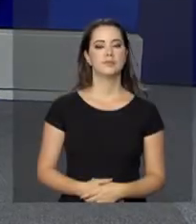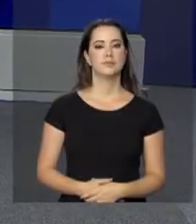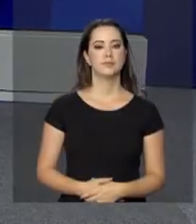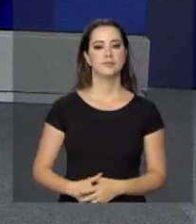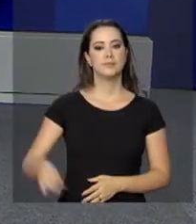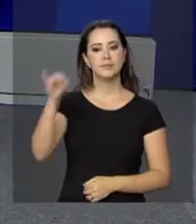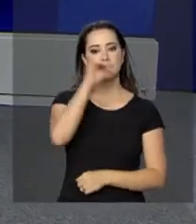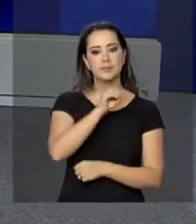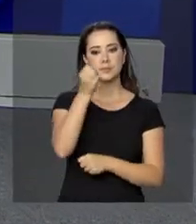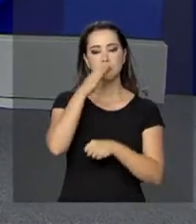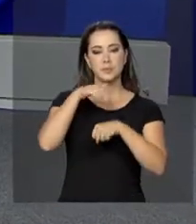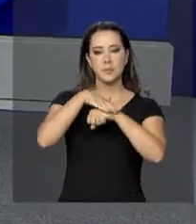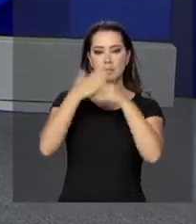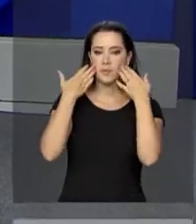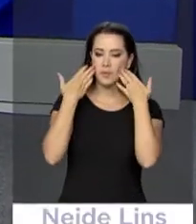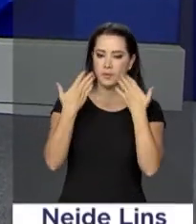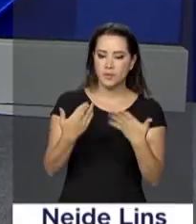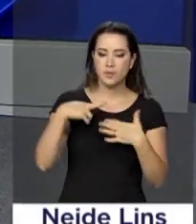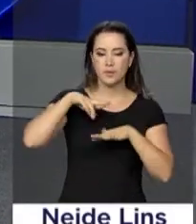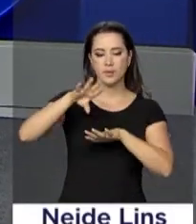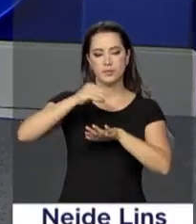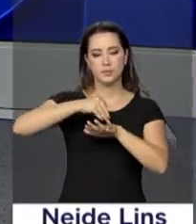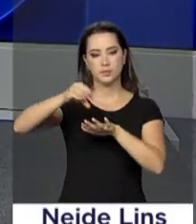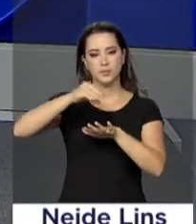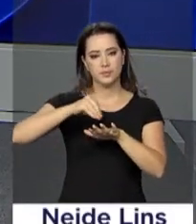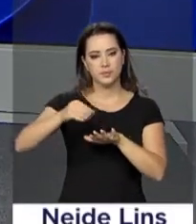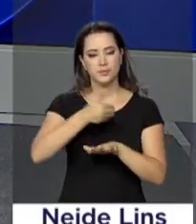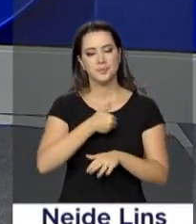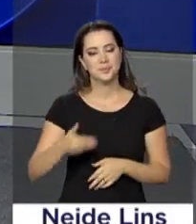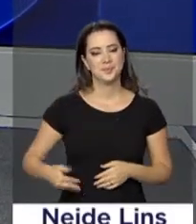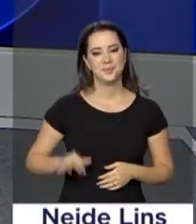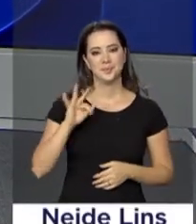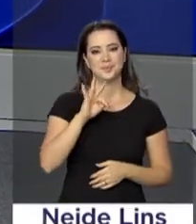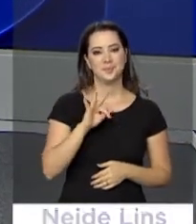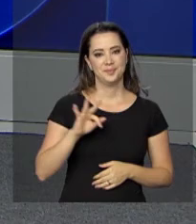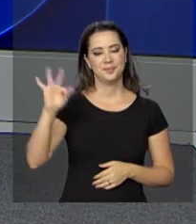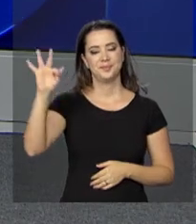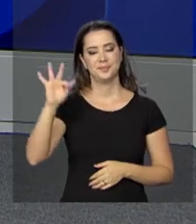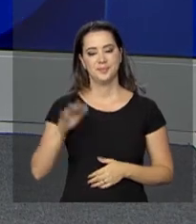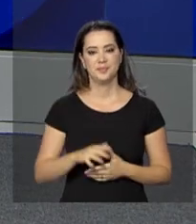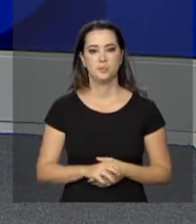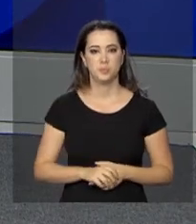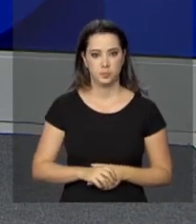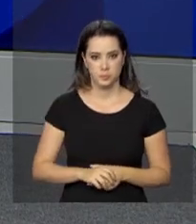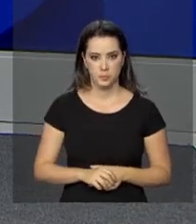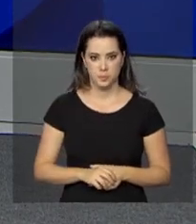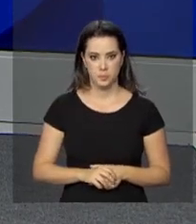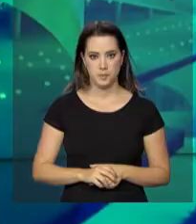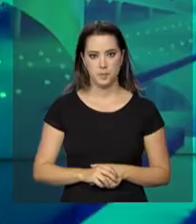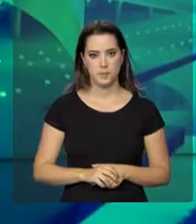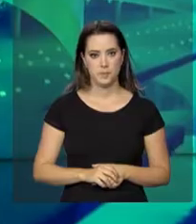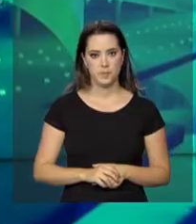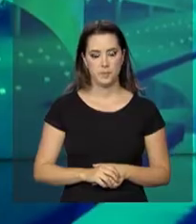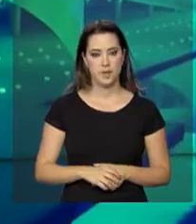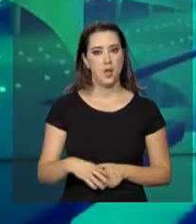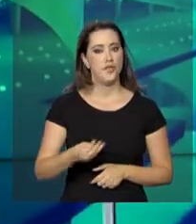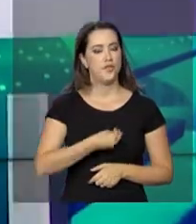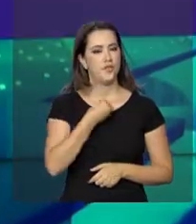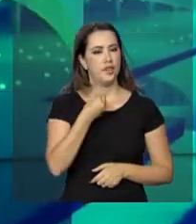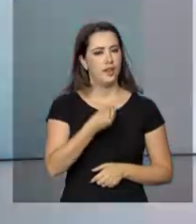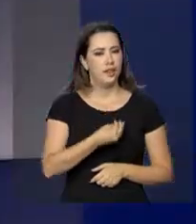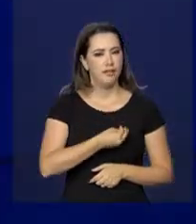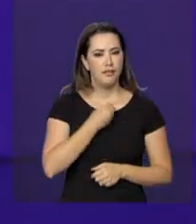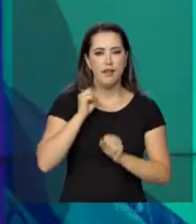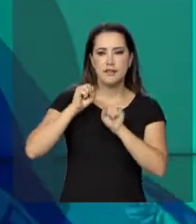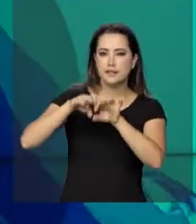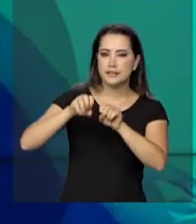Olá, boa noite. Acompanhe com a gente as notícias do Governo Federal em mais uma edição do Repórter NBR. Expectativa